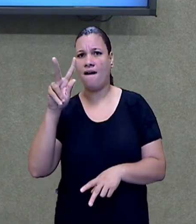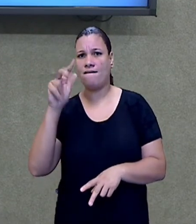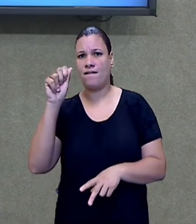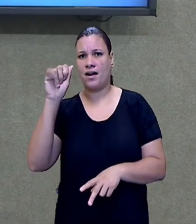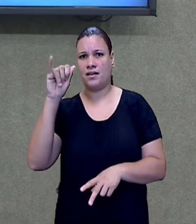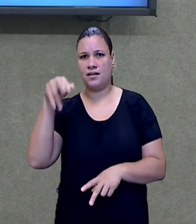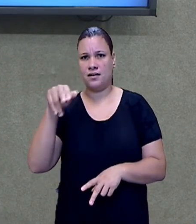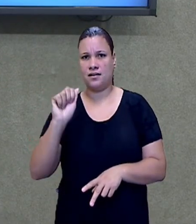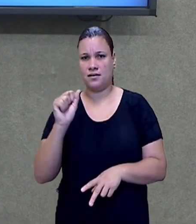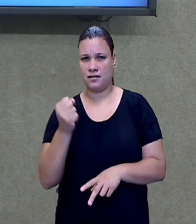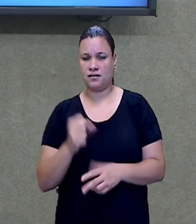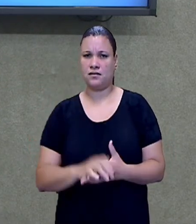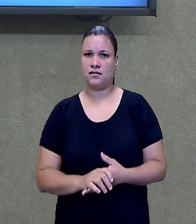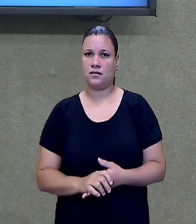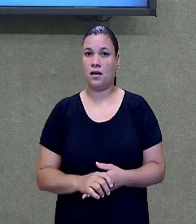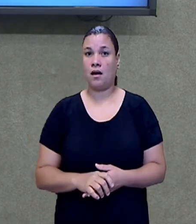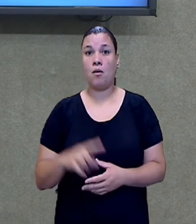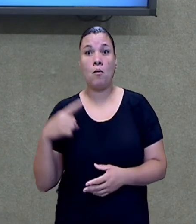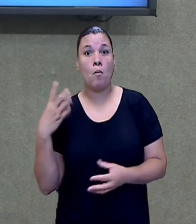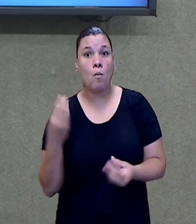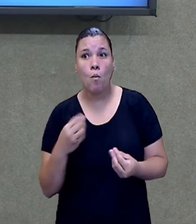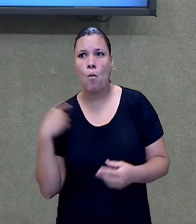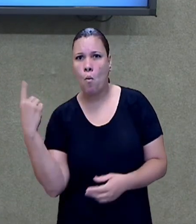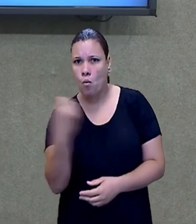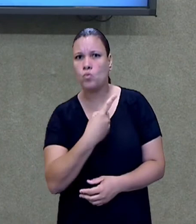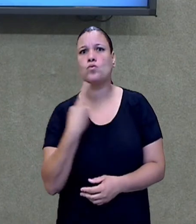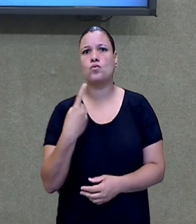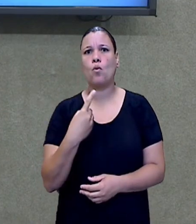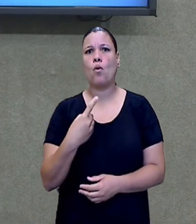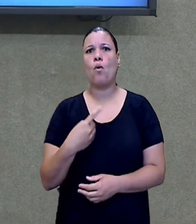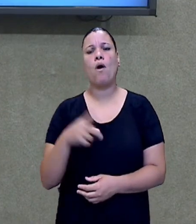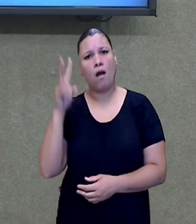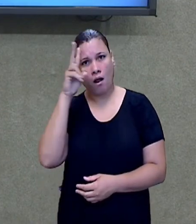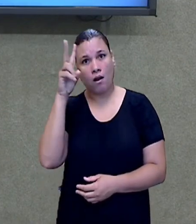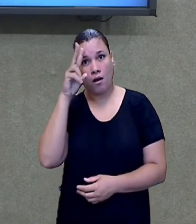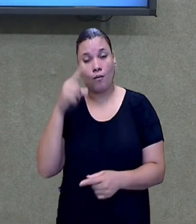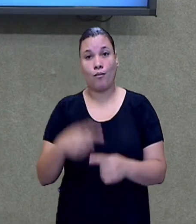ficam registrados na nossa mente essas frases de efeito.